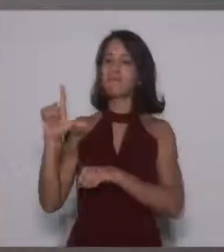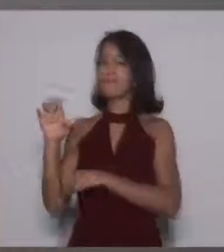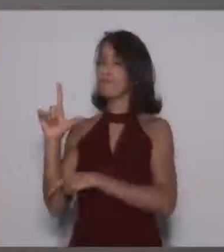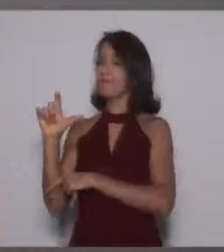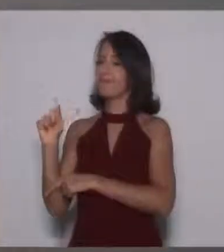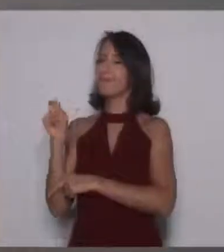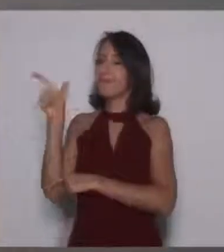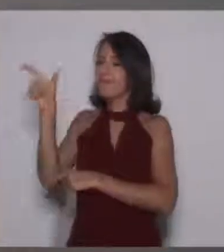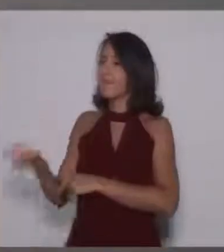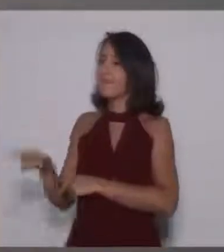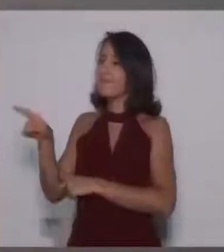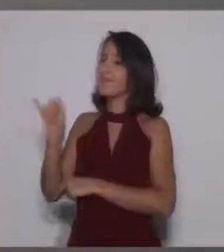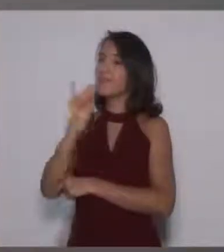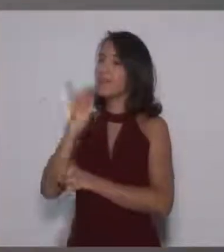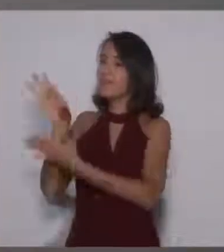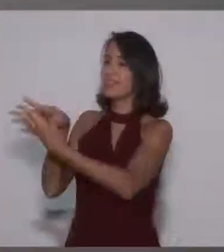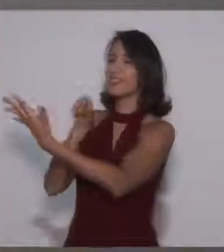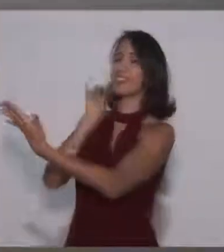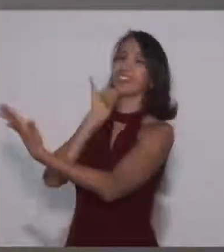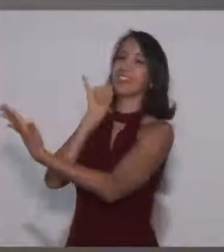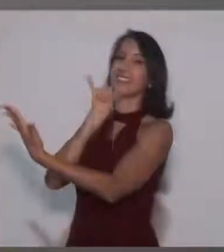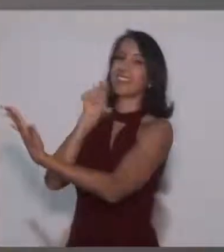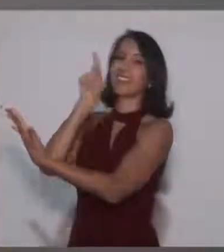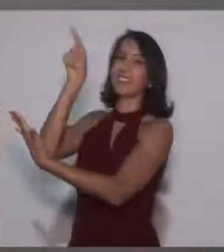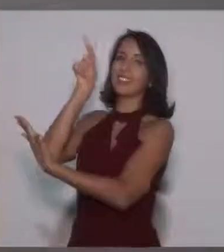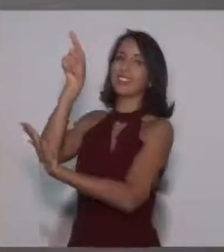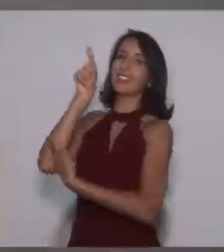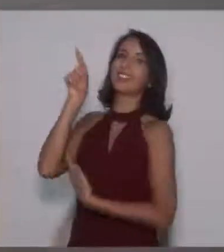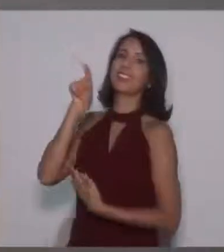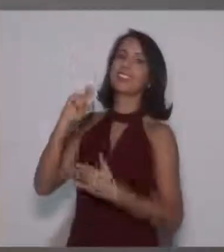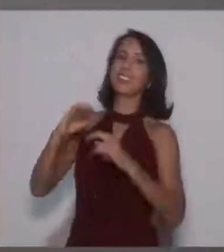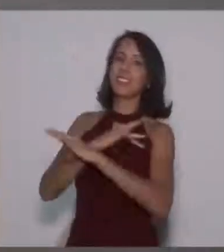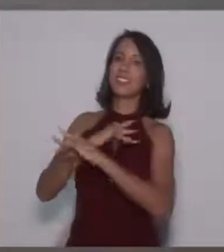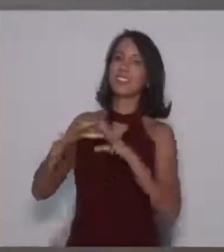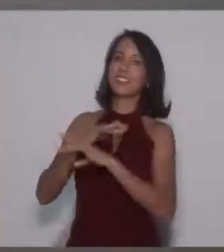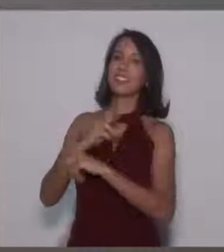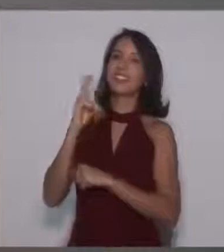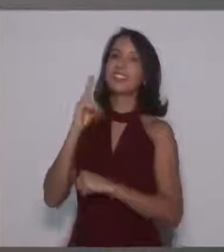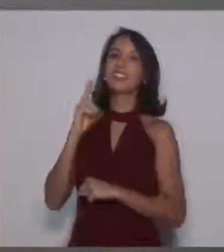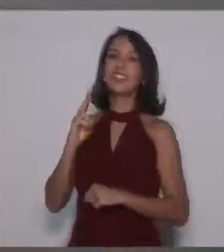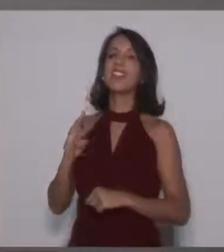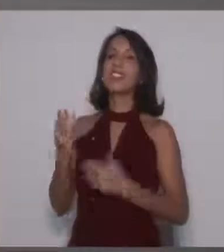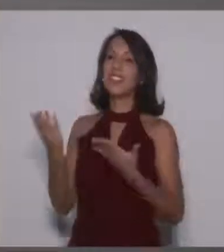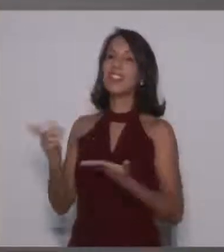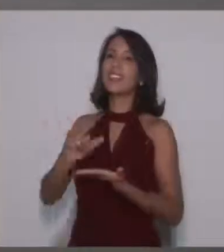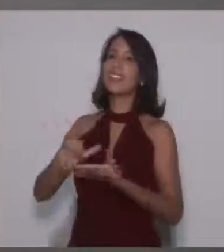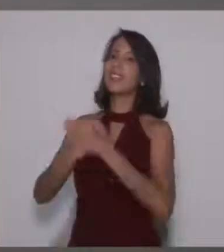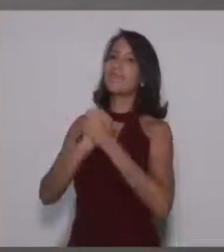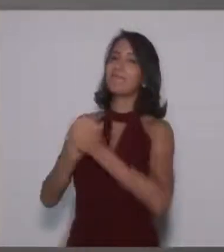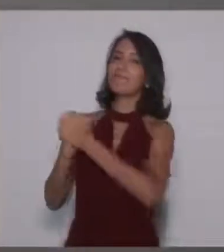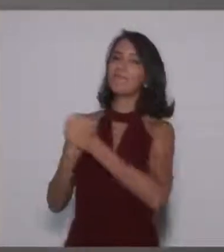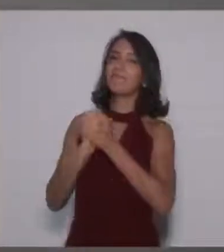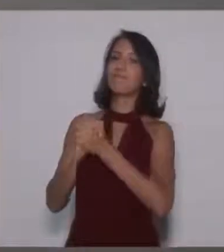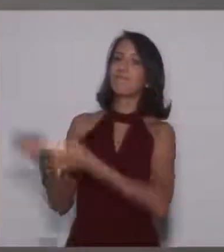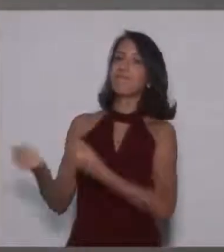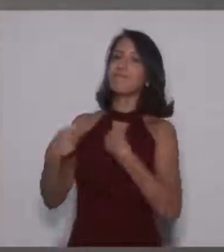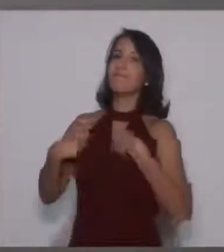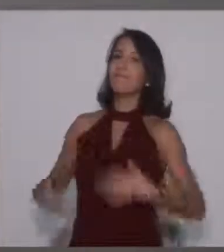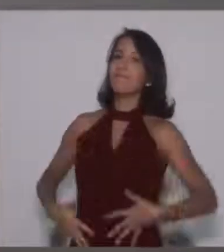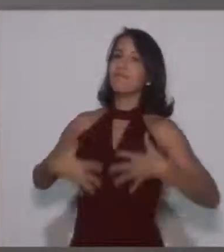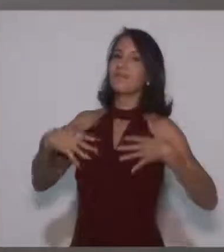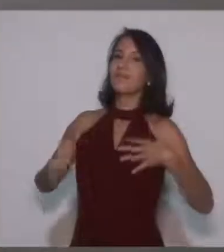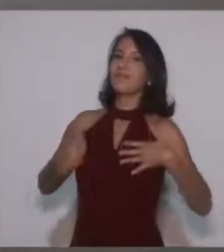você foi um exemplo naquela cidade. Então, parabéns e obrigado por nos dar a honra